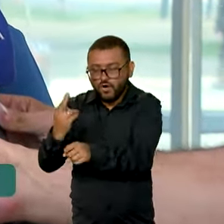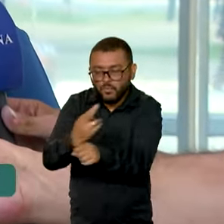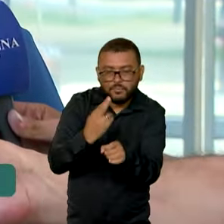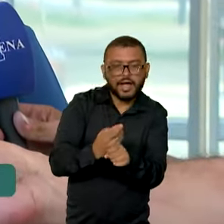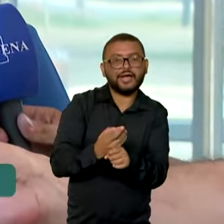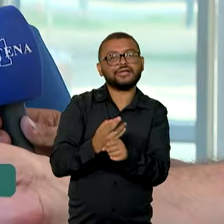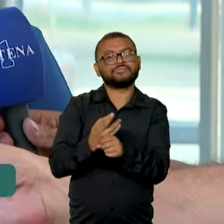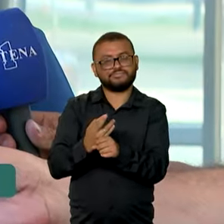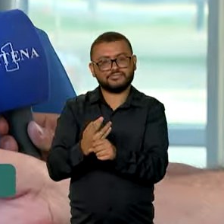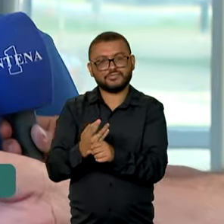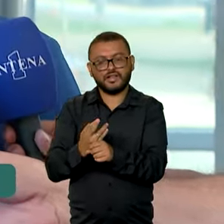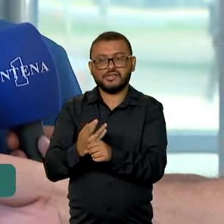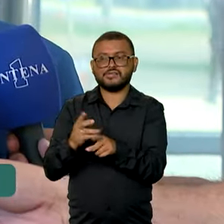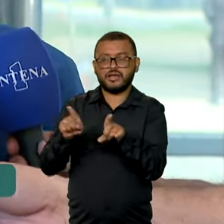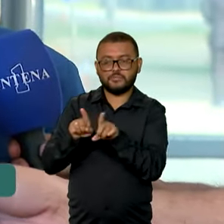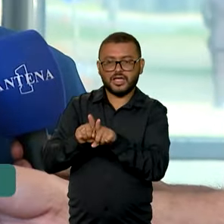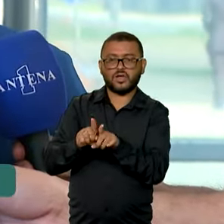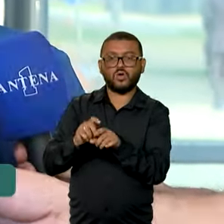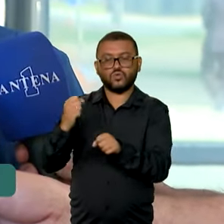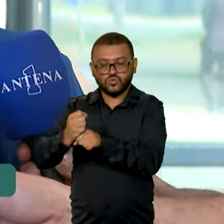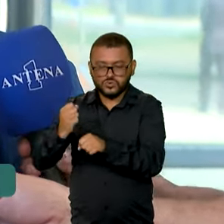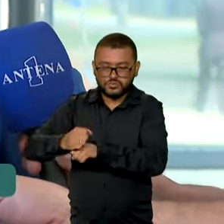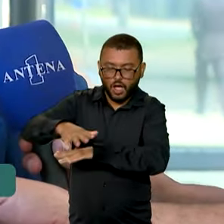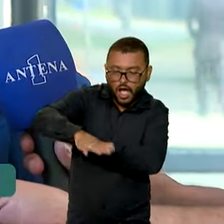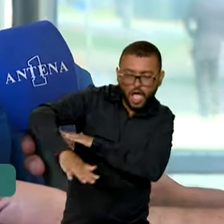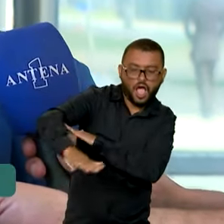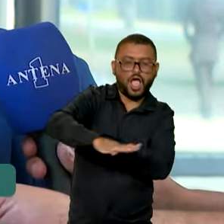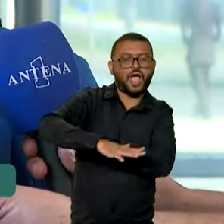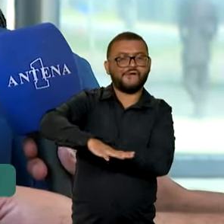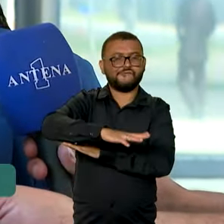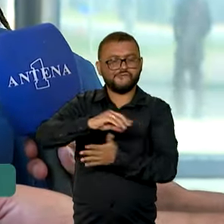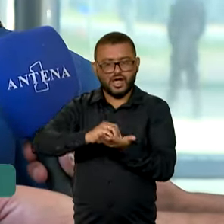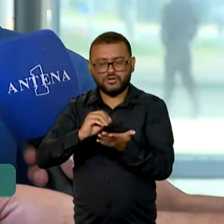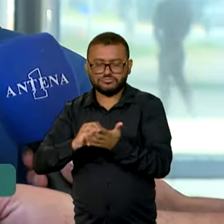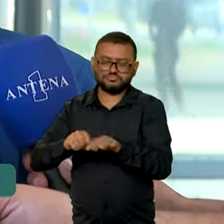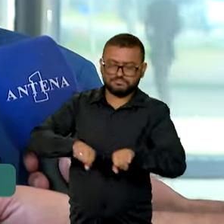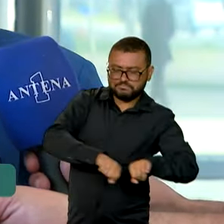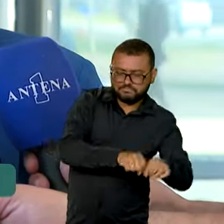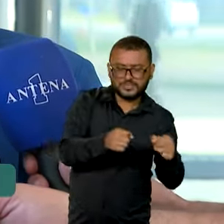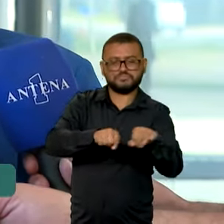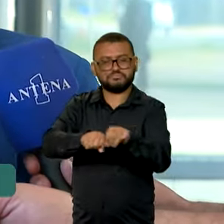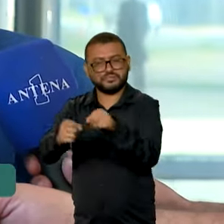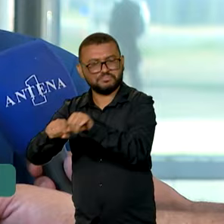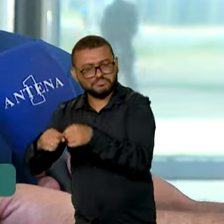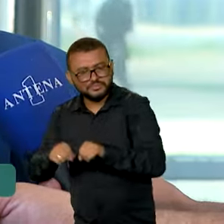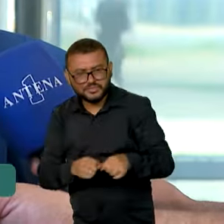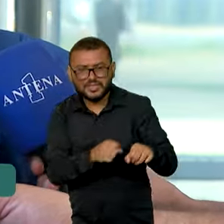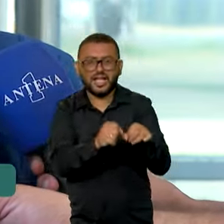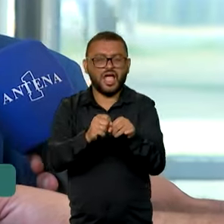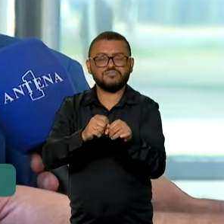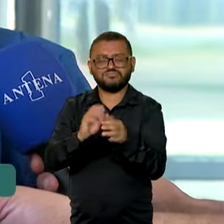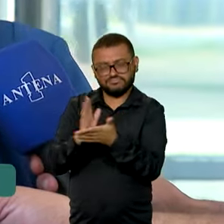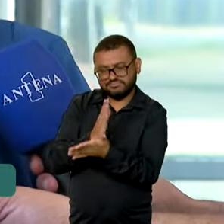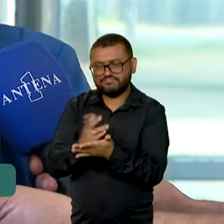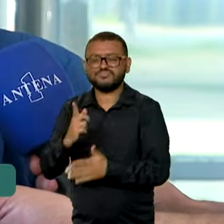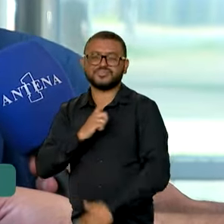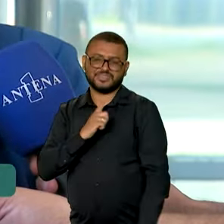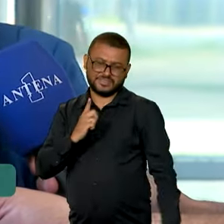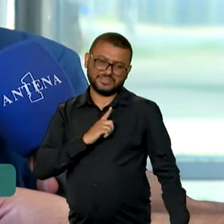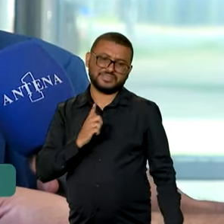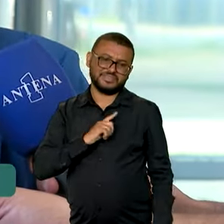como a questão da reforma do piso, ela tem algumas áreas que são